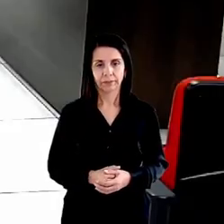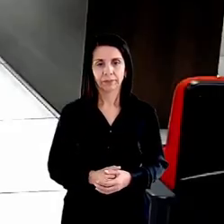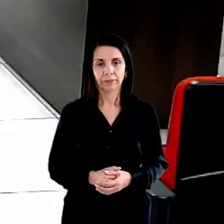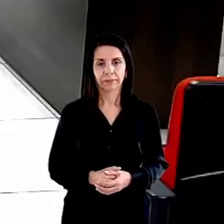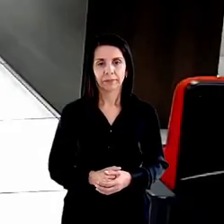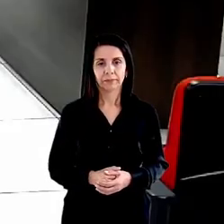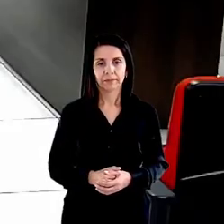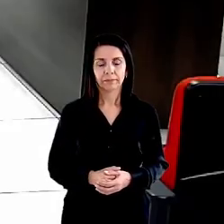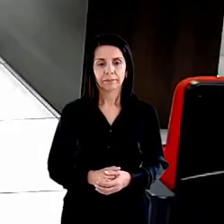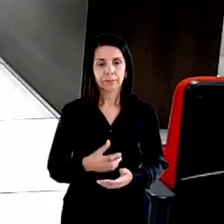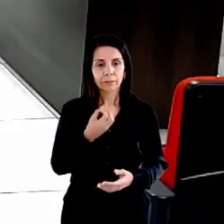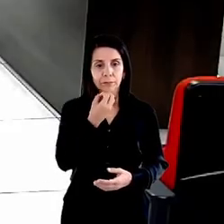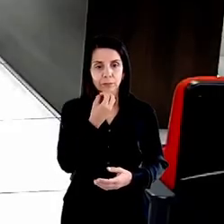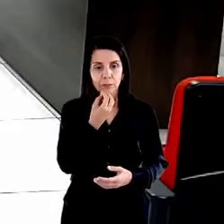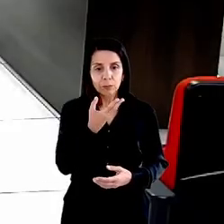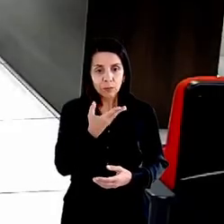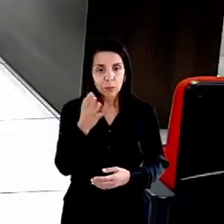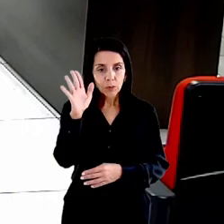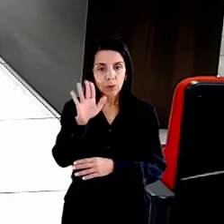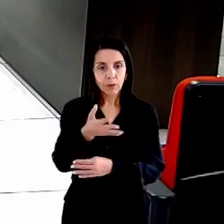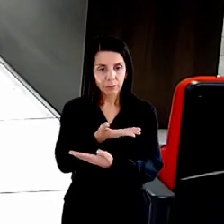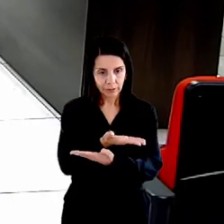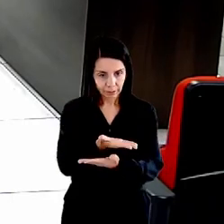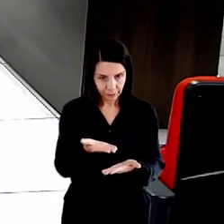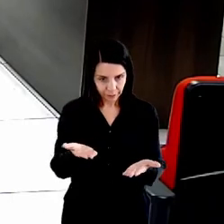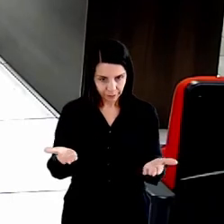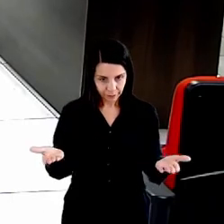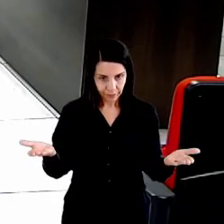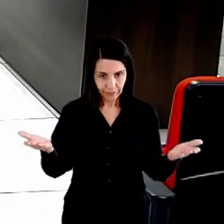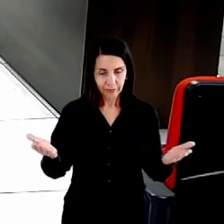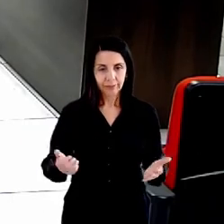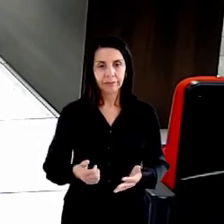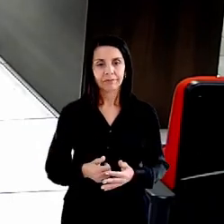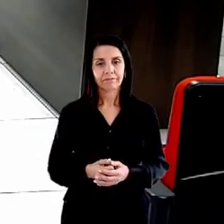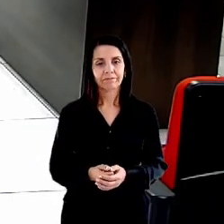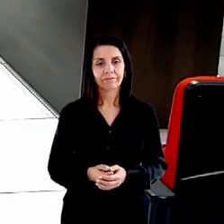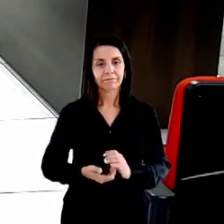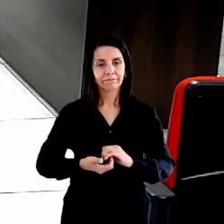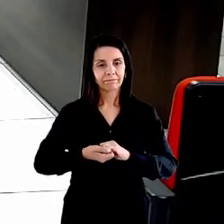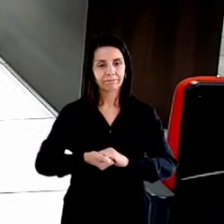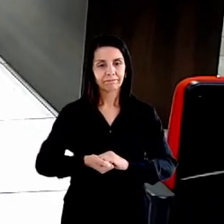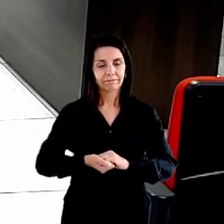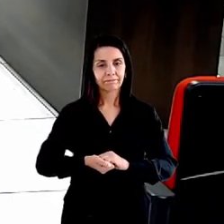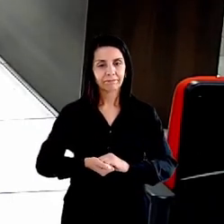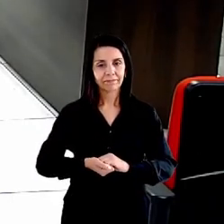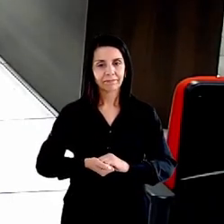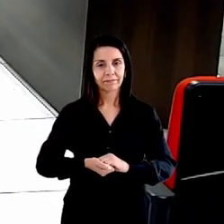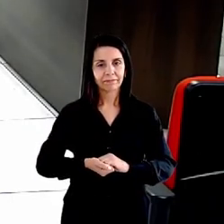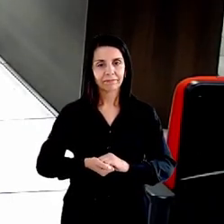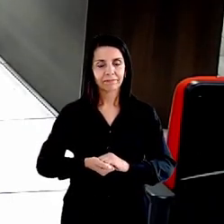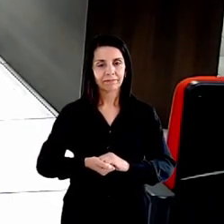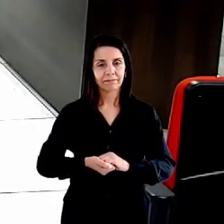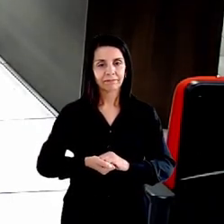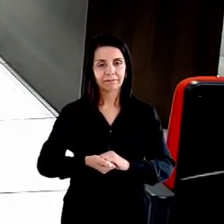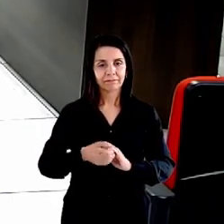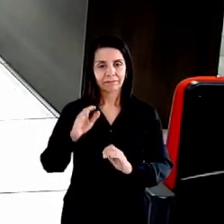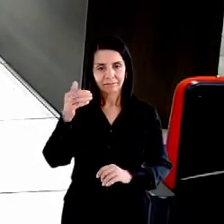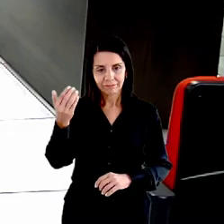Boa tarde a todos, a todas e todas. Saúdo, excelência,